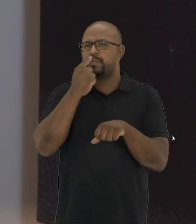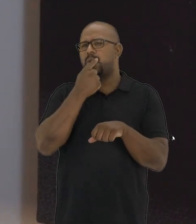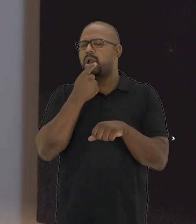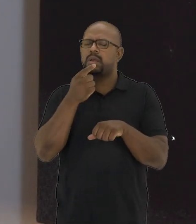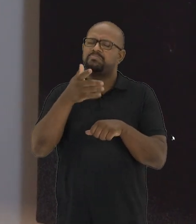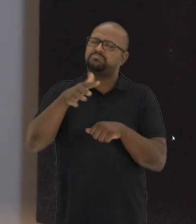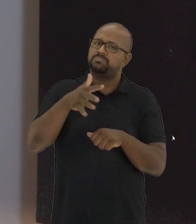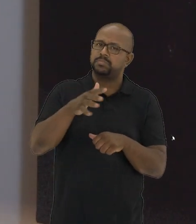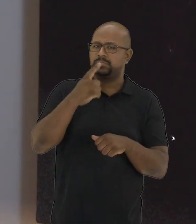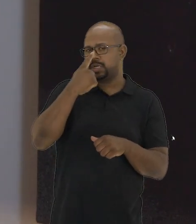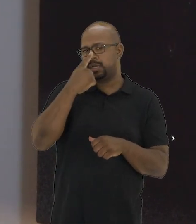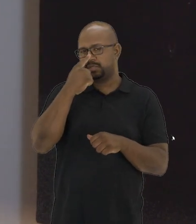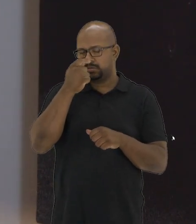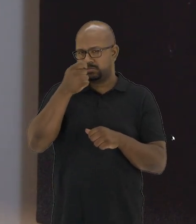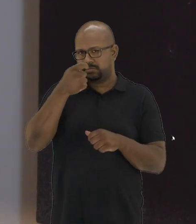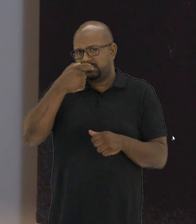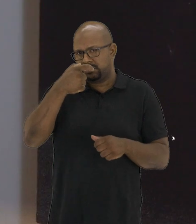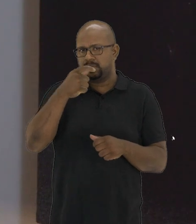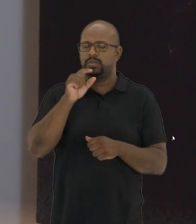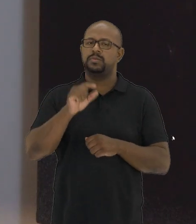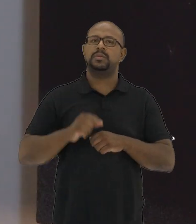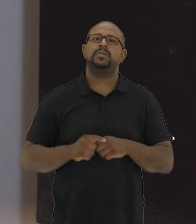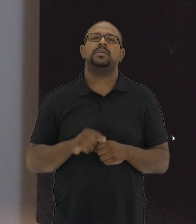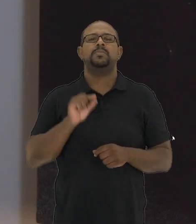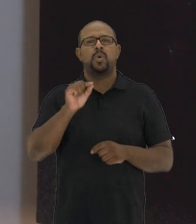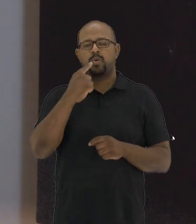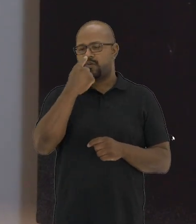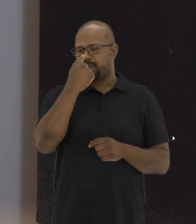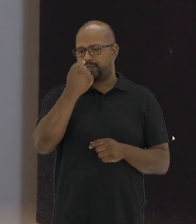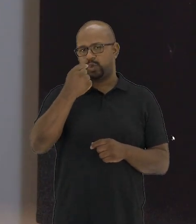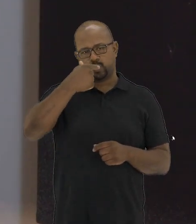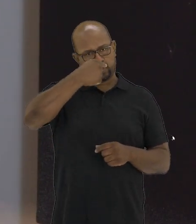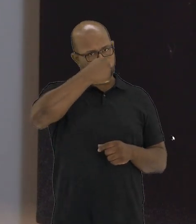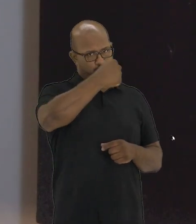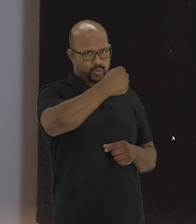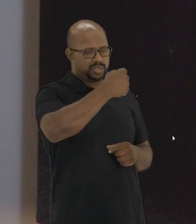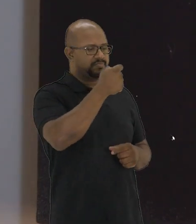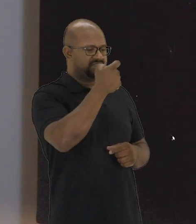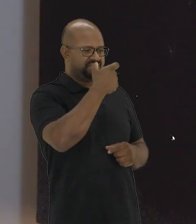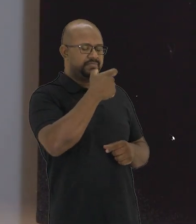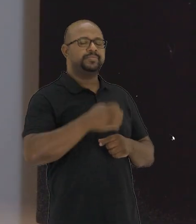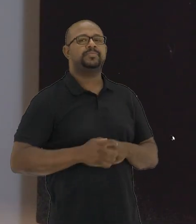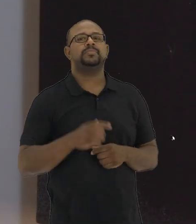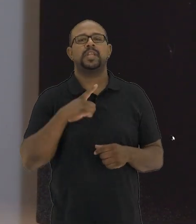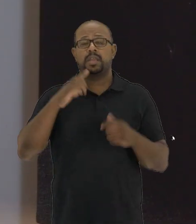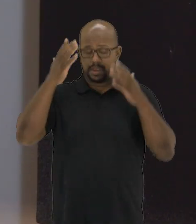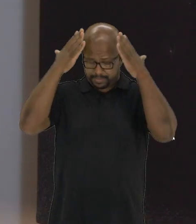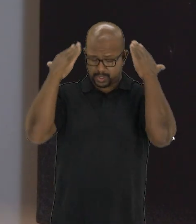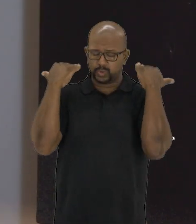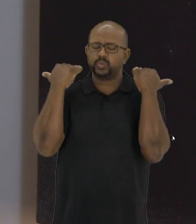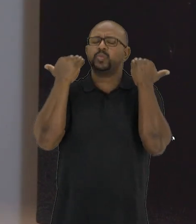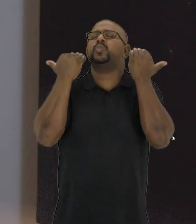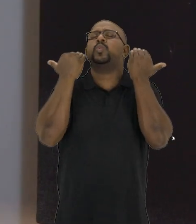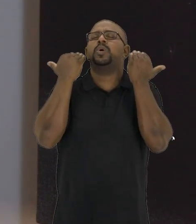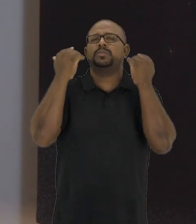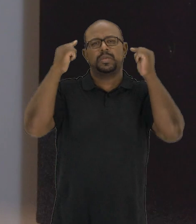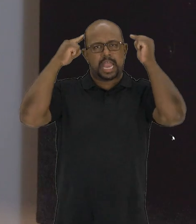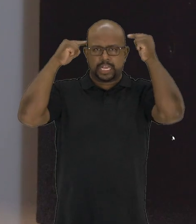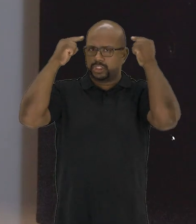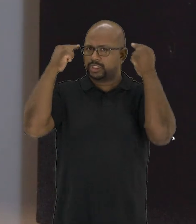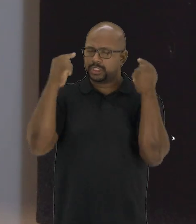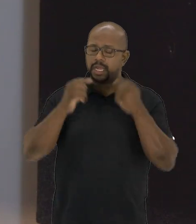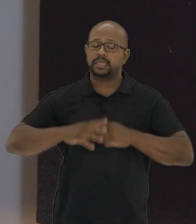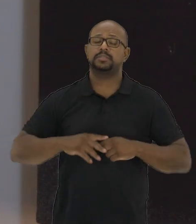olhos castanhos, boca mediana, nariz um pouco alargado de frente e um pouco fino de perfil. Tenho cabelos